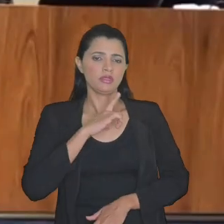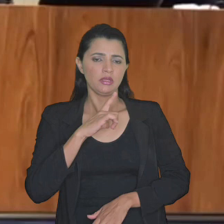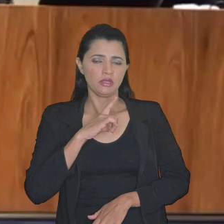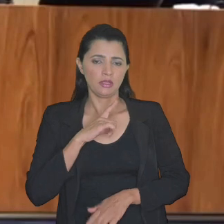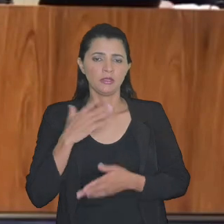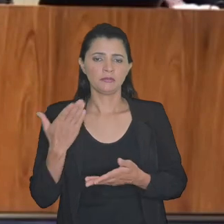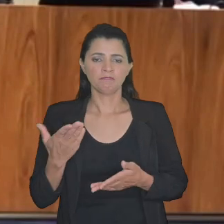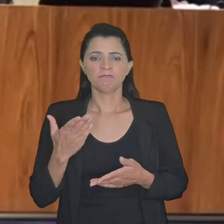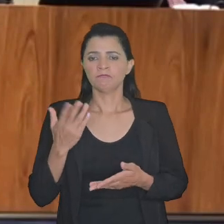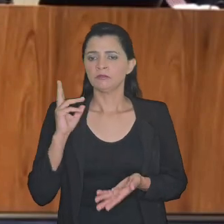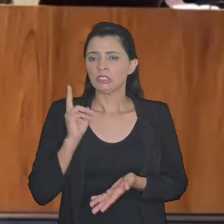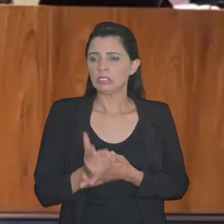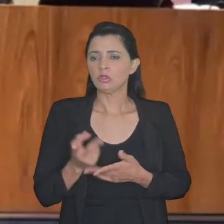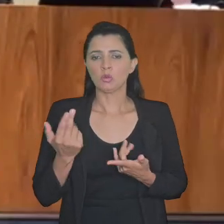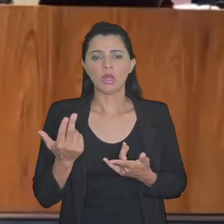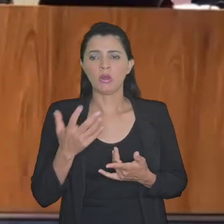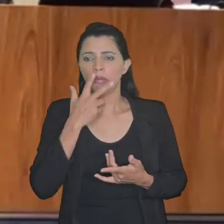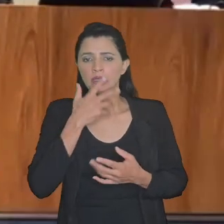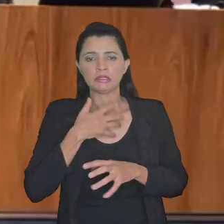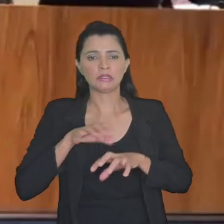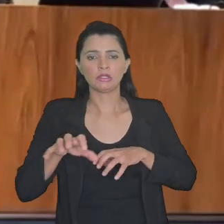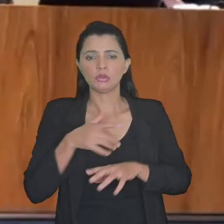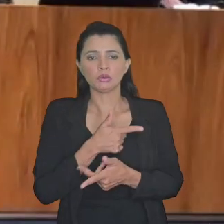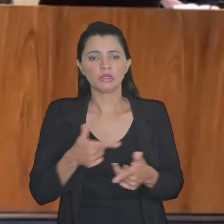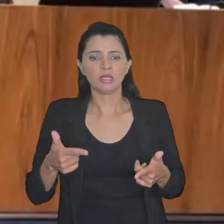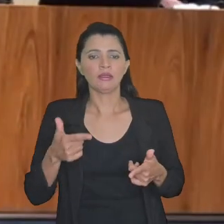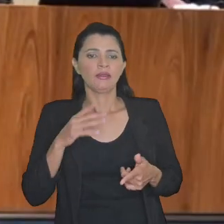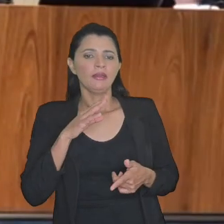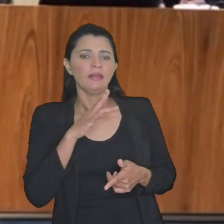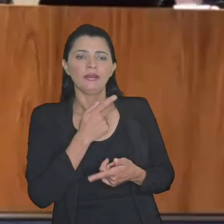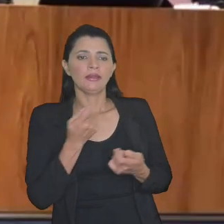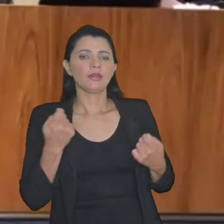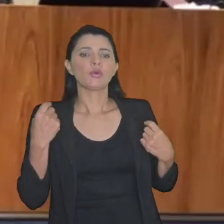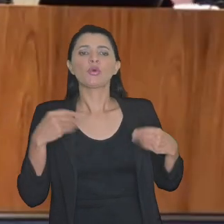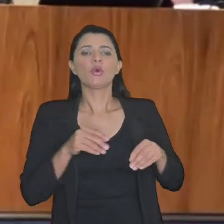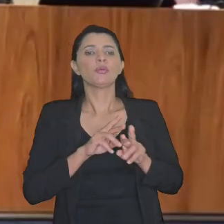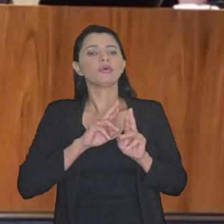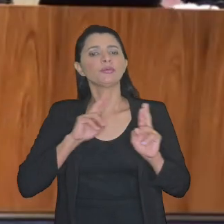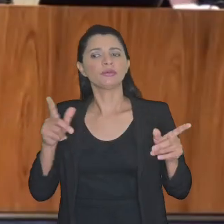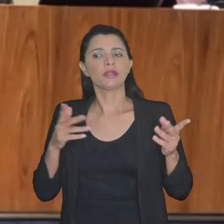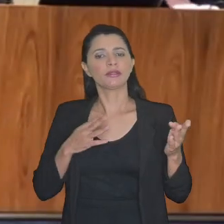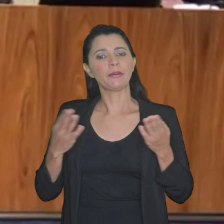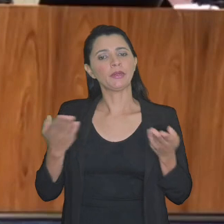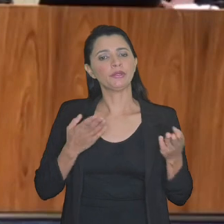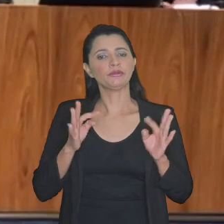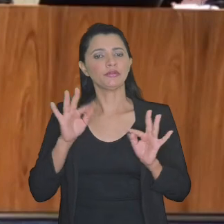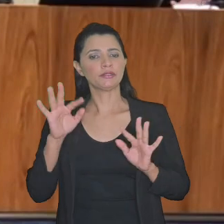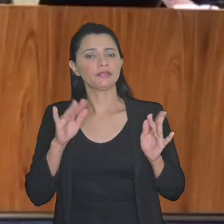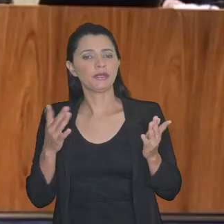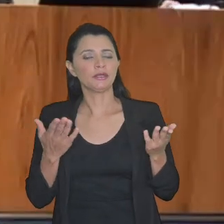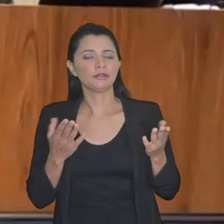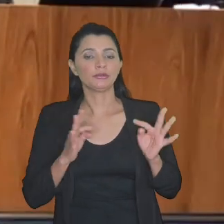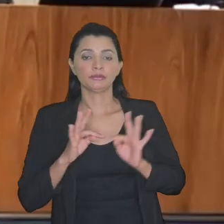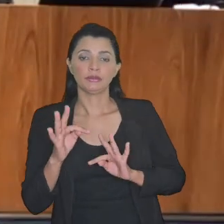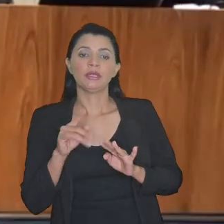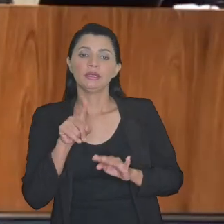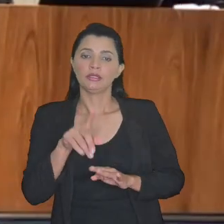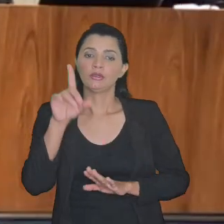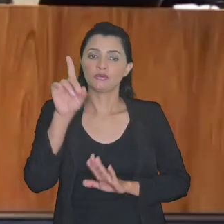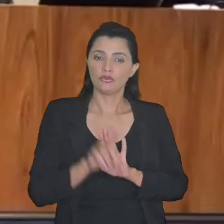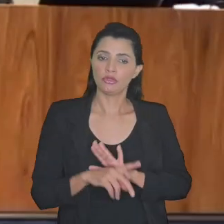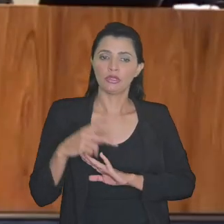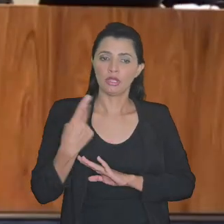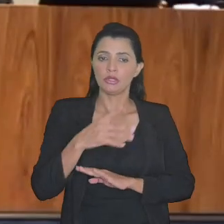estabeleça porque um contribuinte com a mesma situação hepática em tese poderia ou não ter um tratamento diferenciado e aí é um objeto de controle mas não